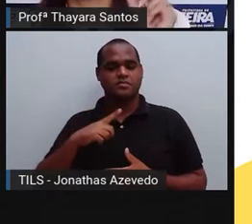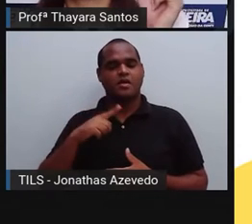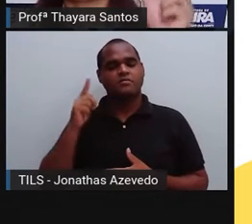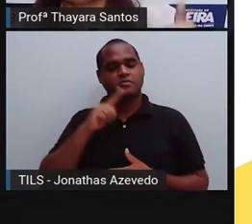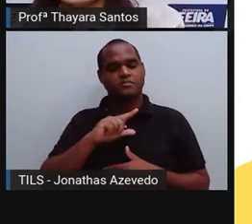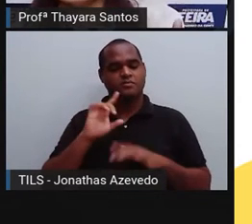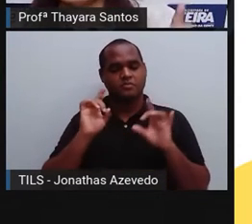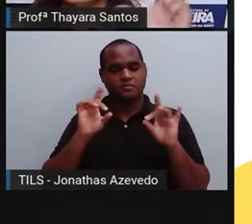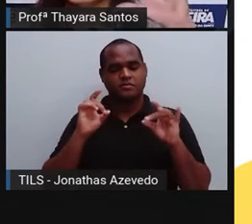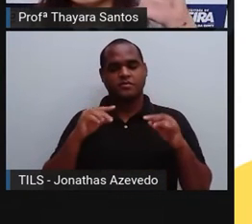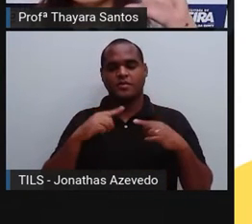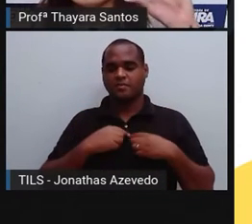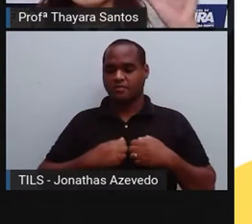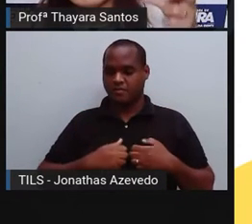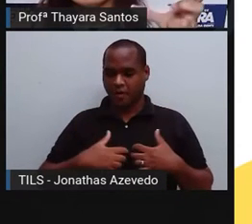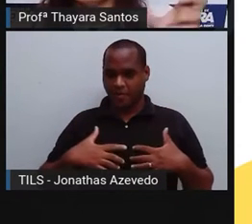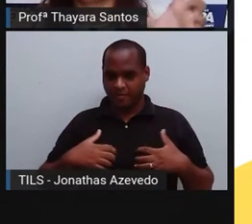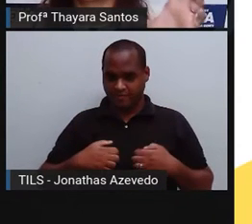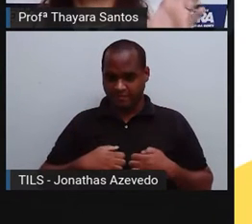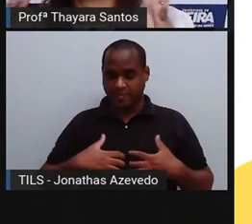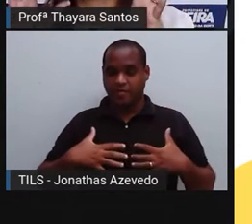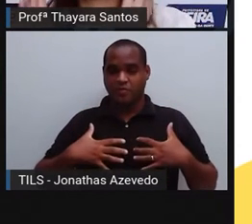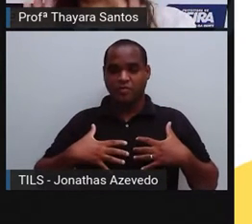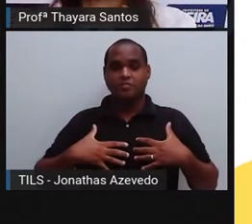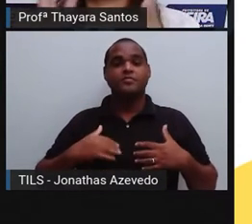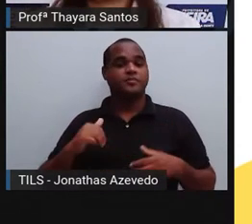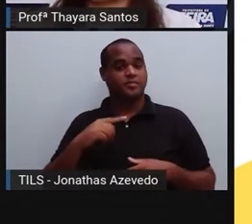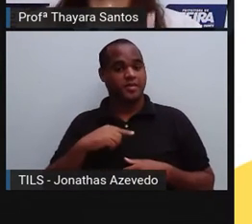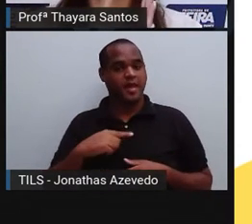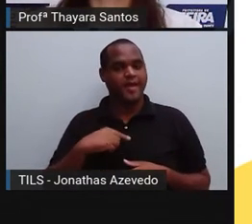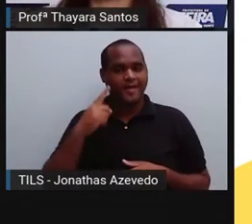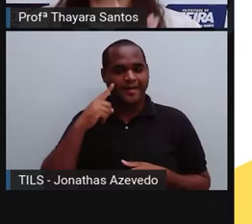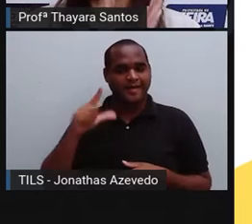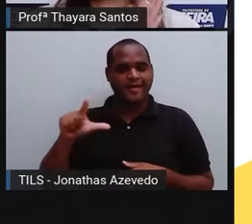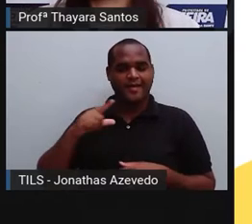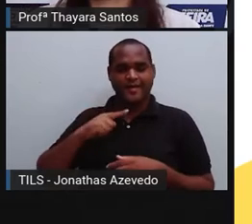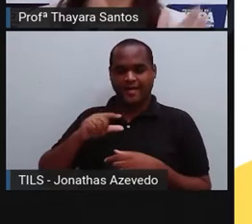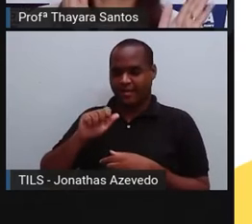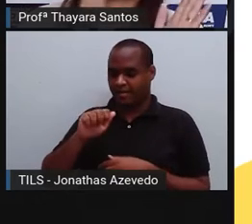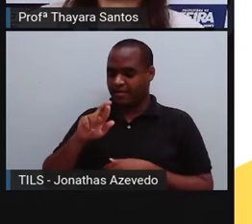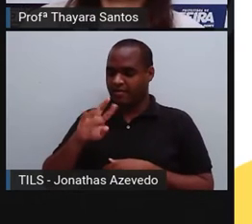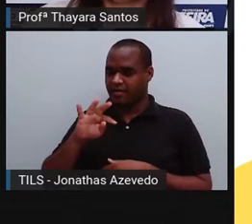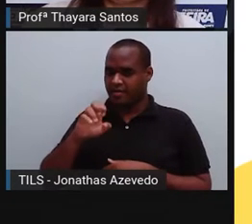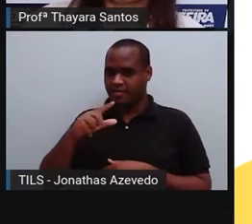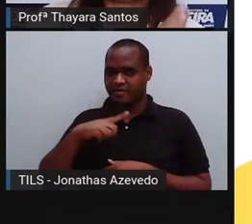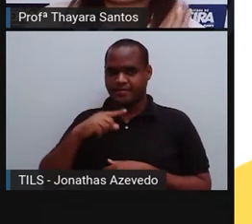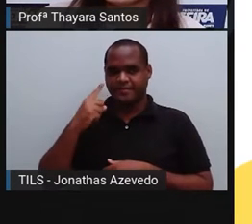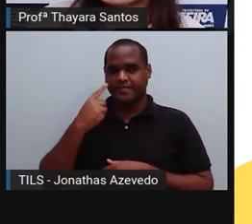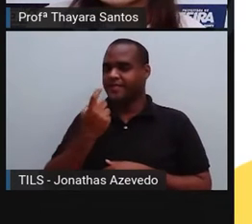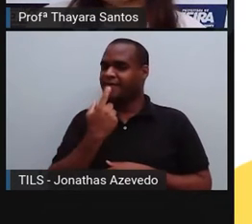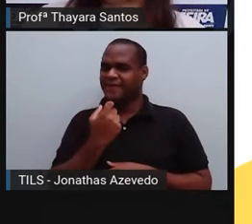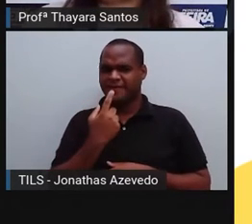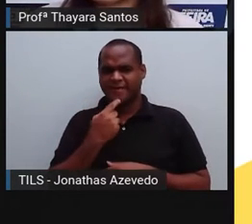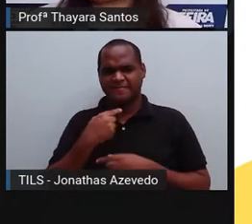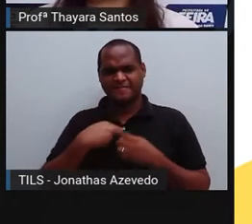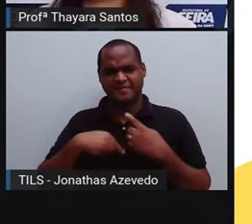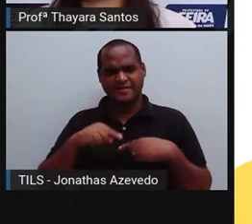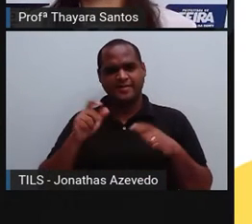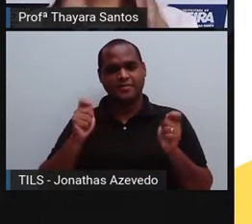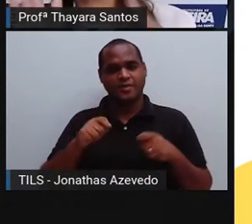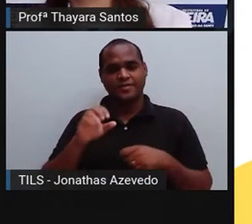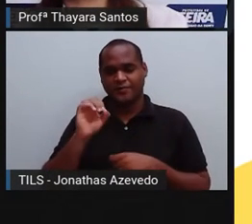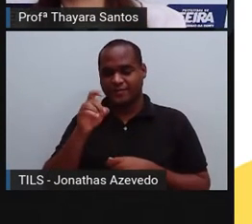carbônico para o pulmão. Então, no geral, a artéria transporta o sangue arterial, que é rico em